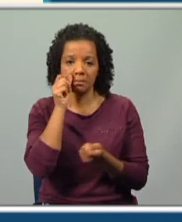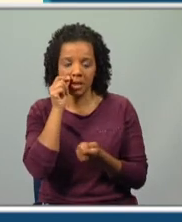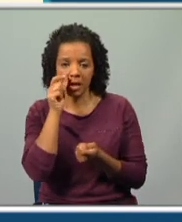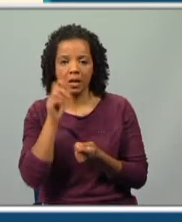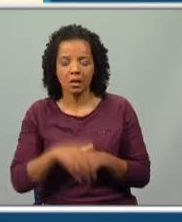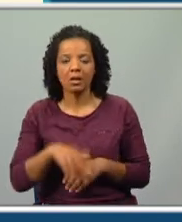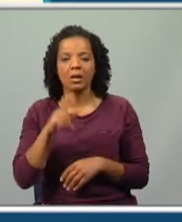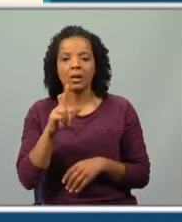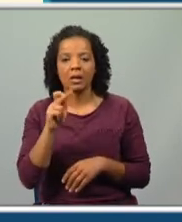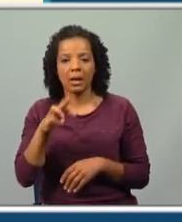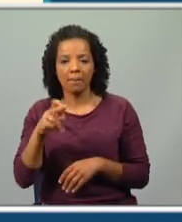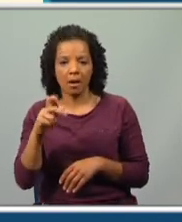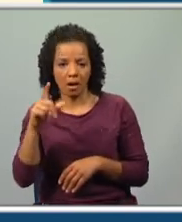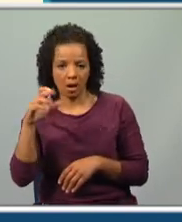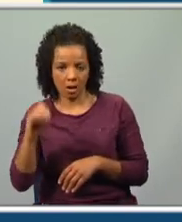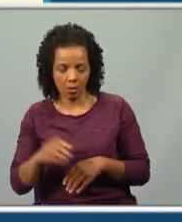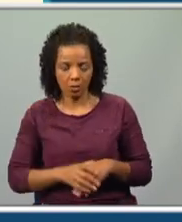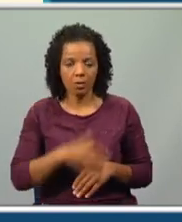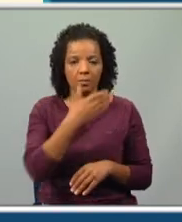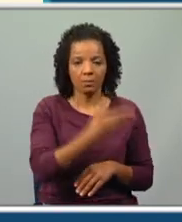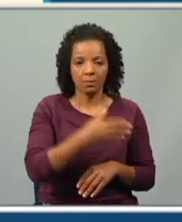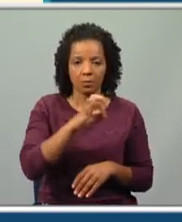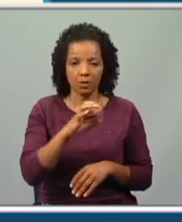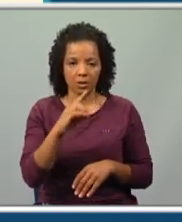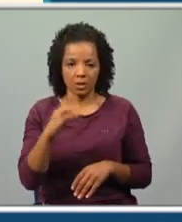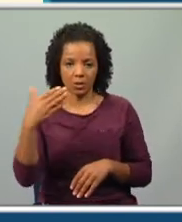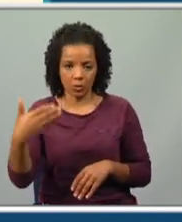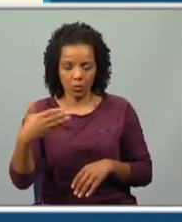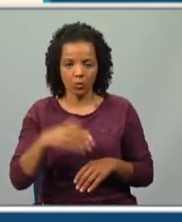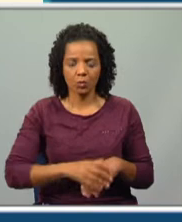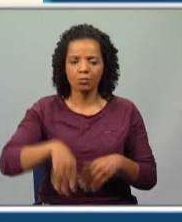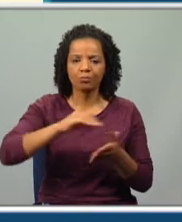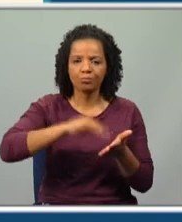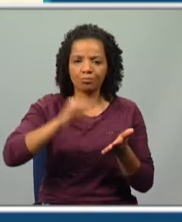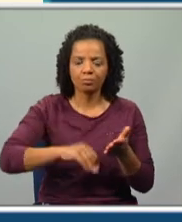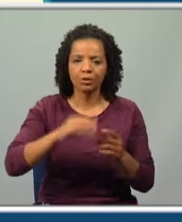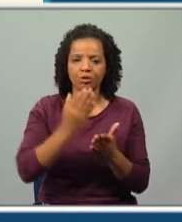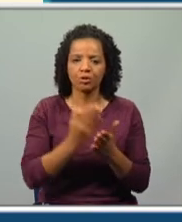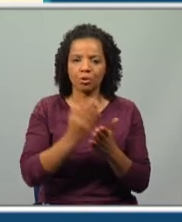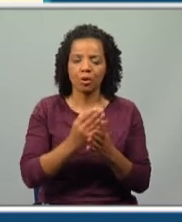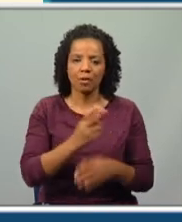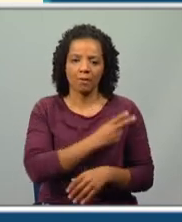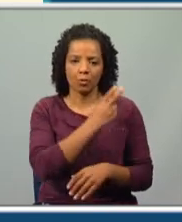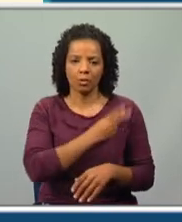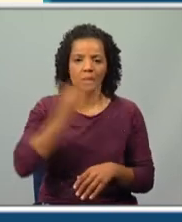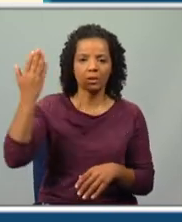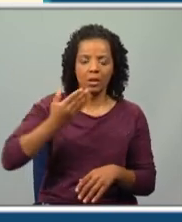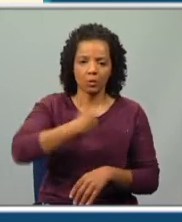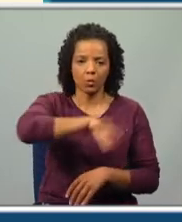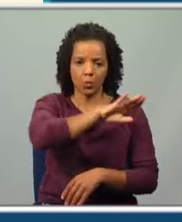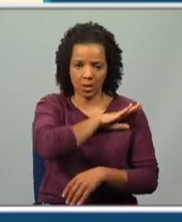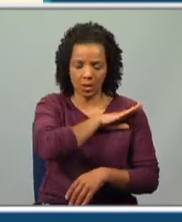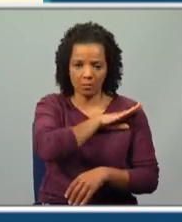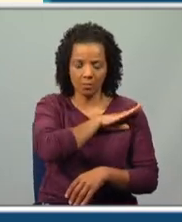Ramalho Ortigão. Em 1861, matriculou-se no primeiro ano da Faculdade de Direito de Coimbra,